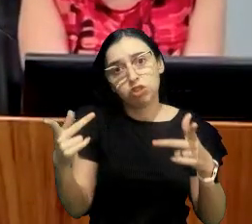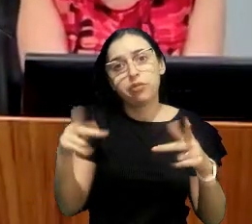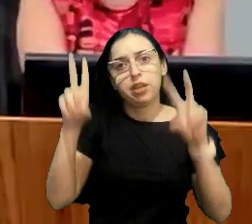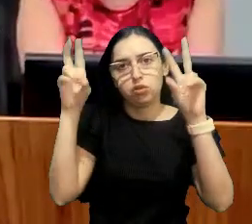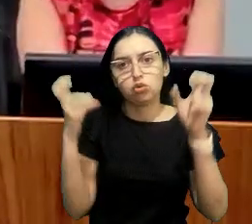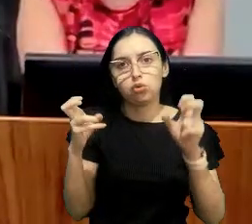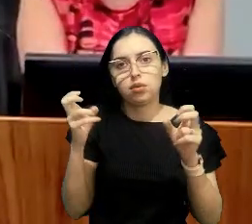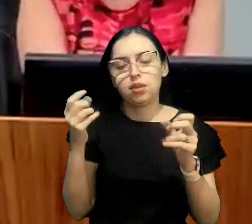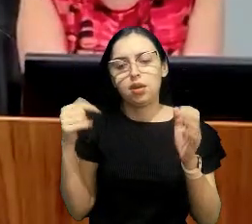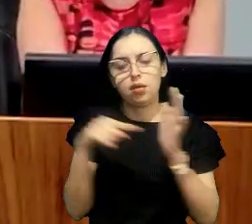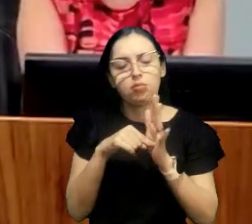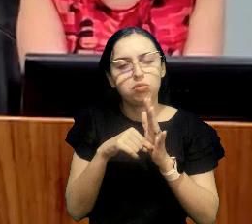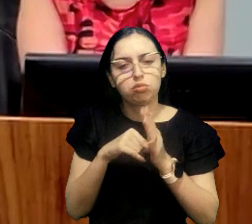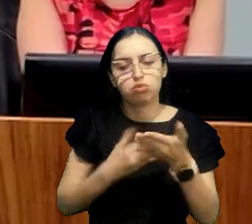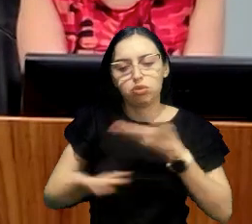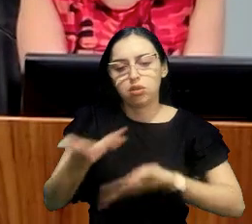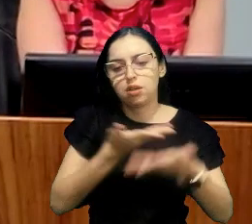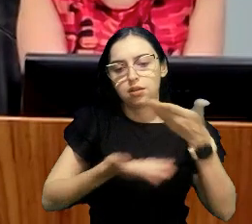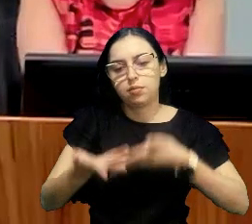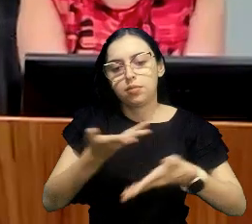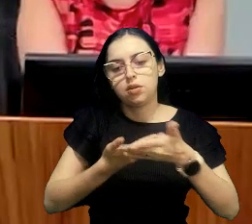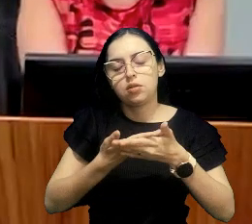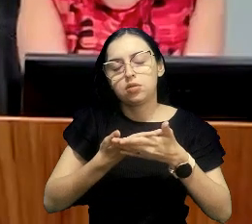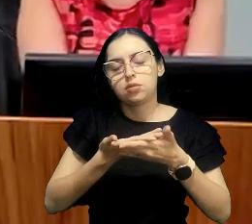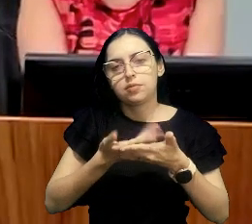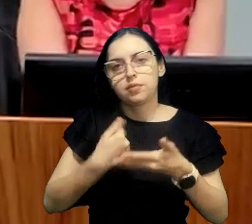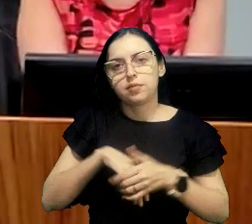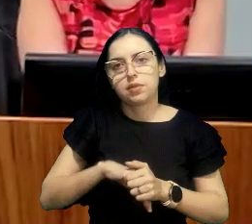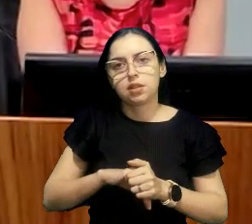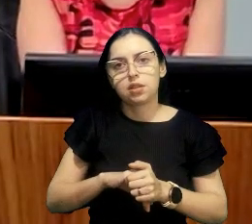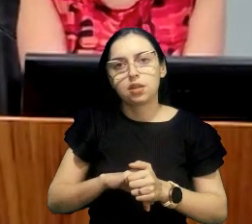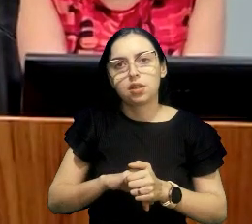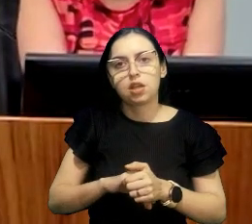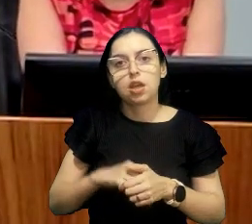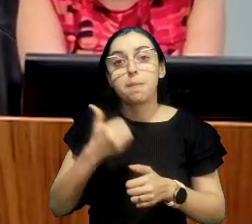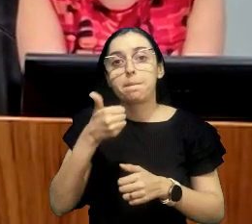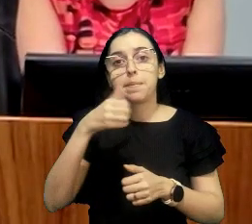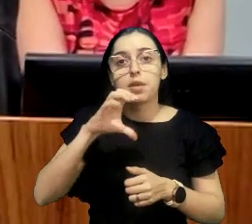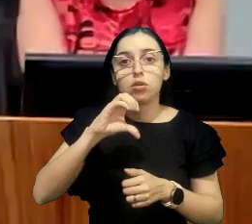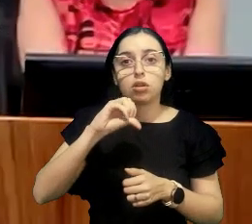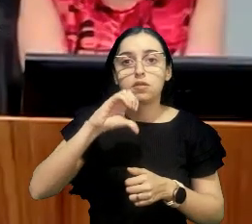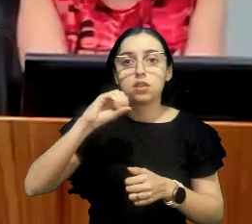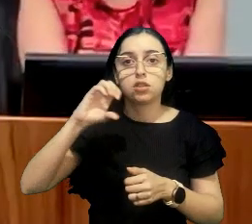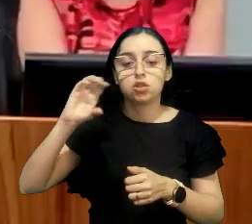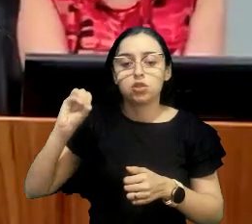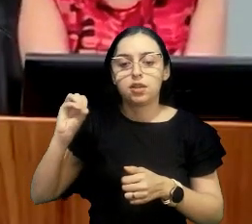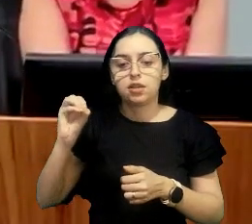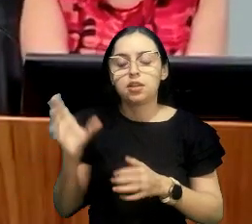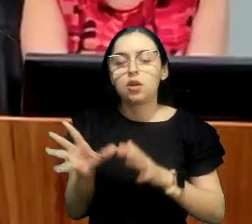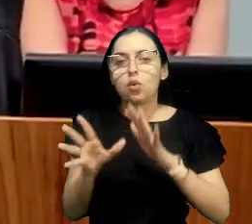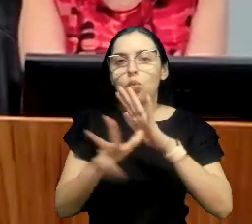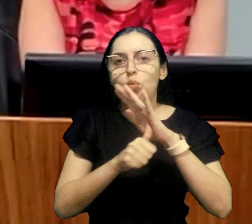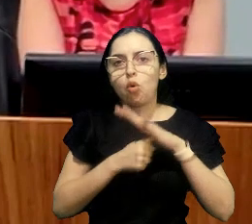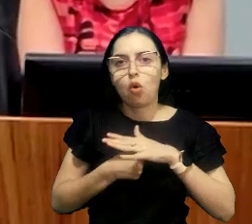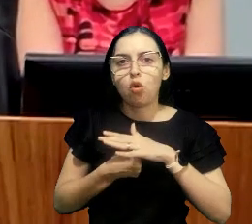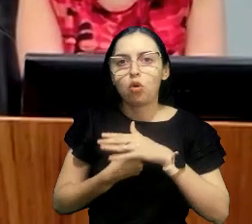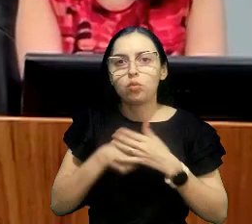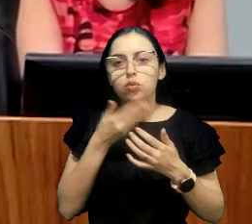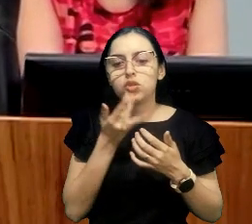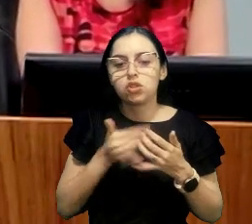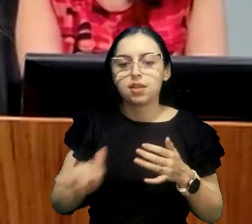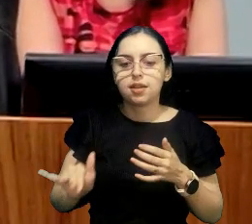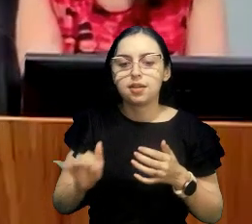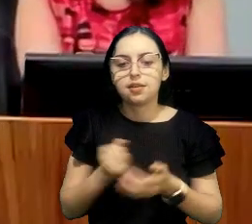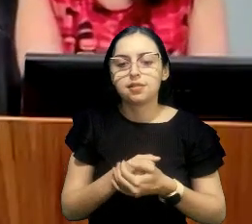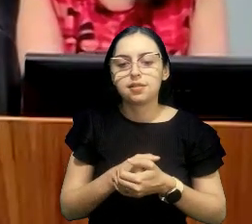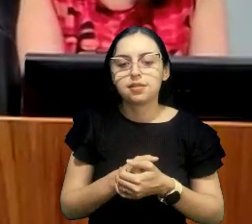da AIA de 1980 para sequestro internacional de crianças e agora a gente está querendo fazer uma